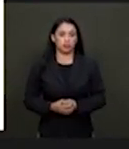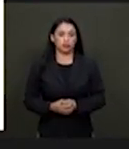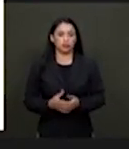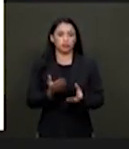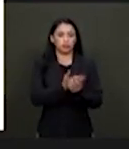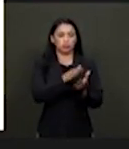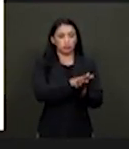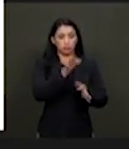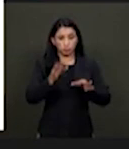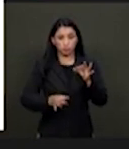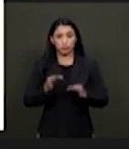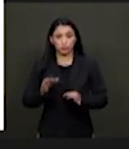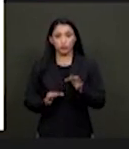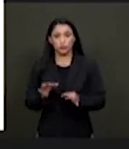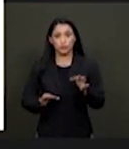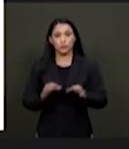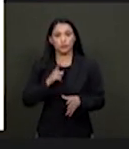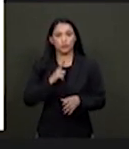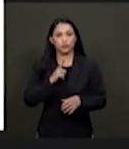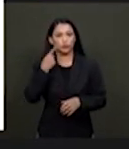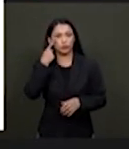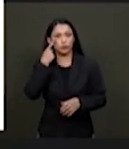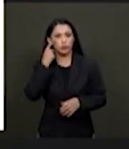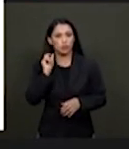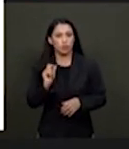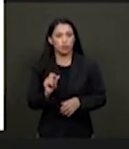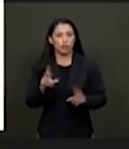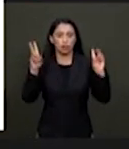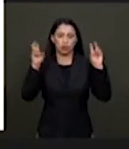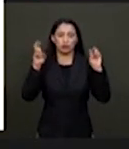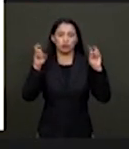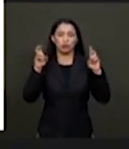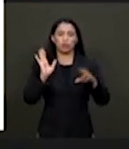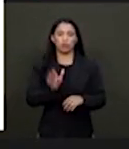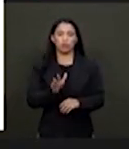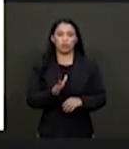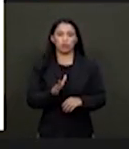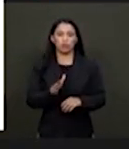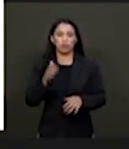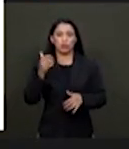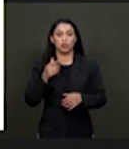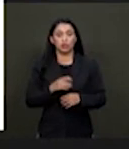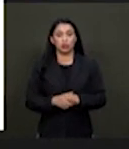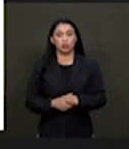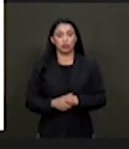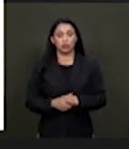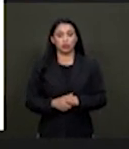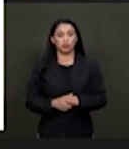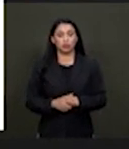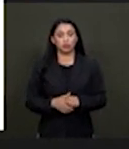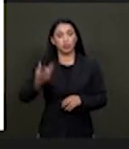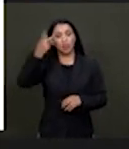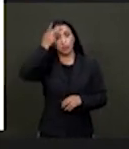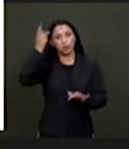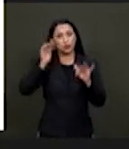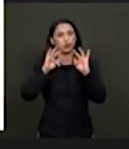judicialização. Então, gostaria aqui de chamar a atenção, embora esse tema já tenha sido abordado, que as pessoas,